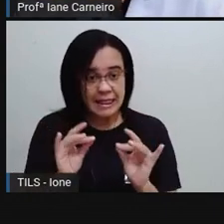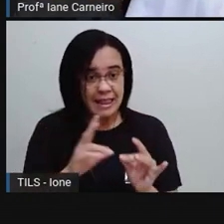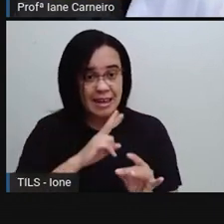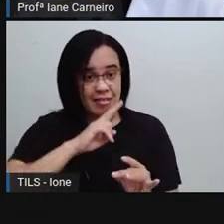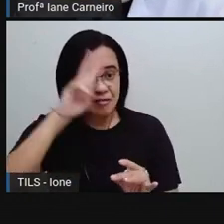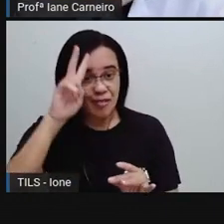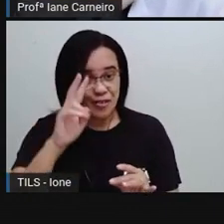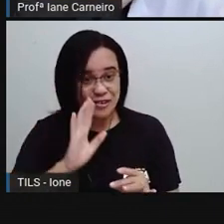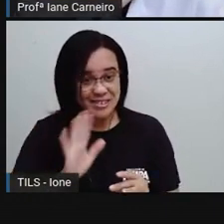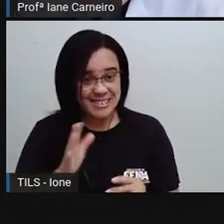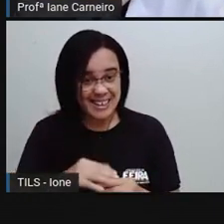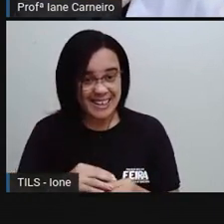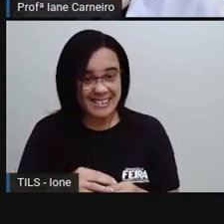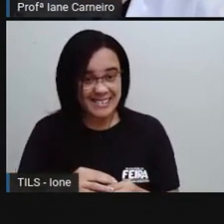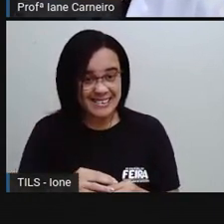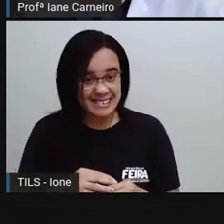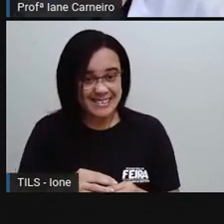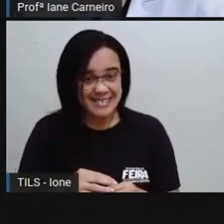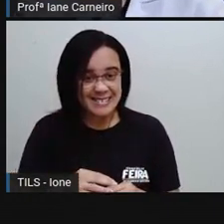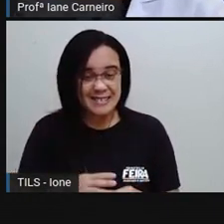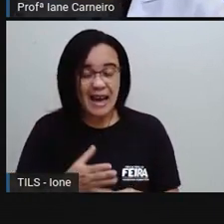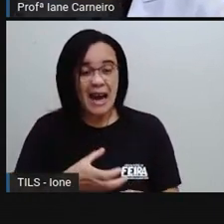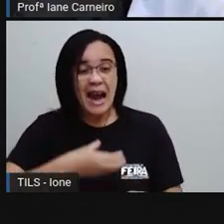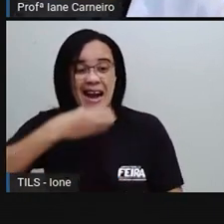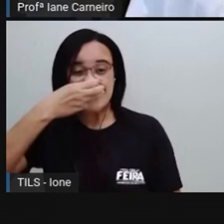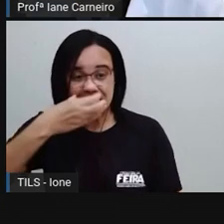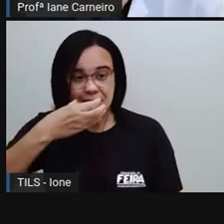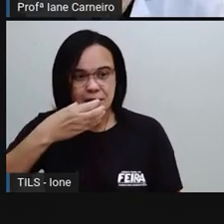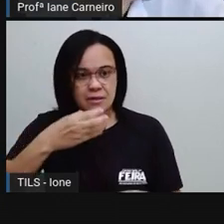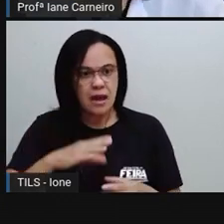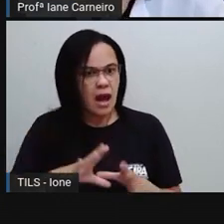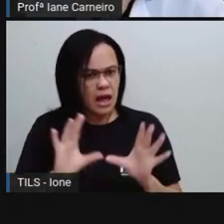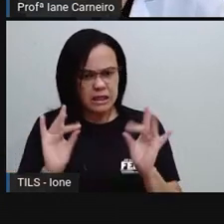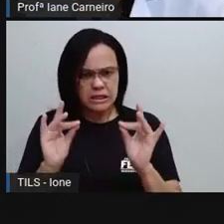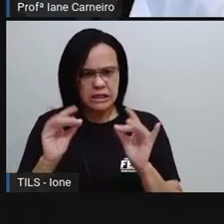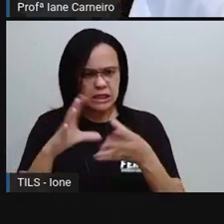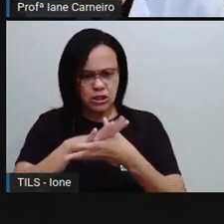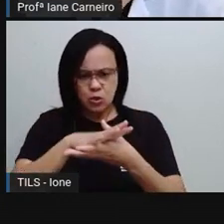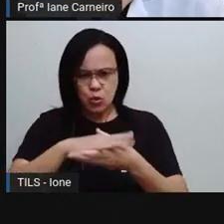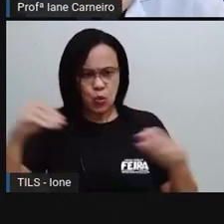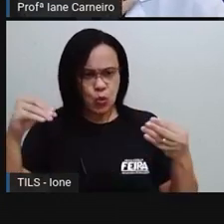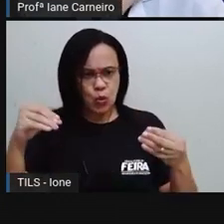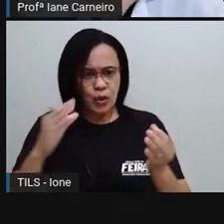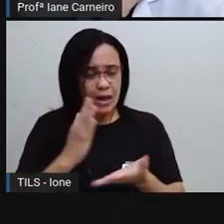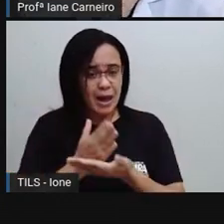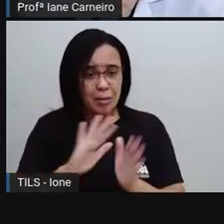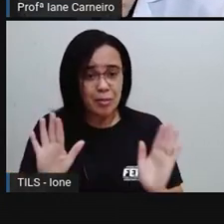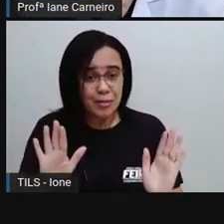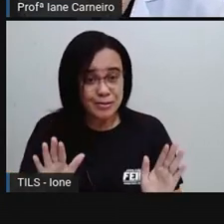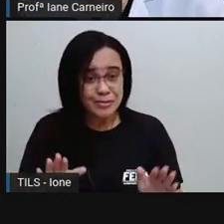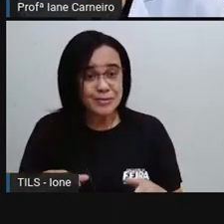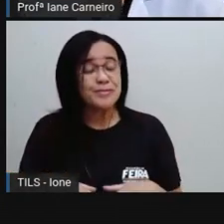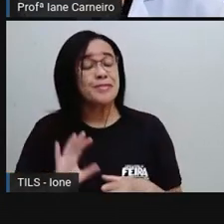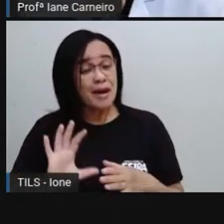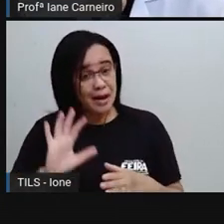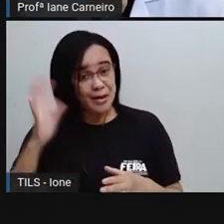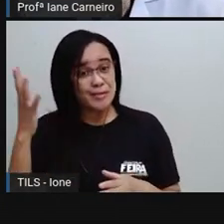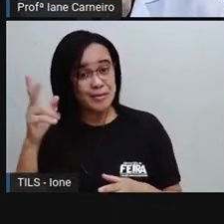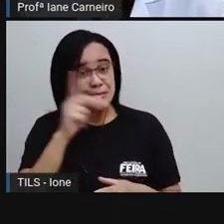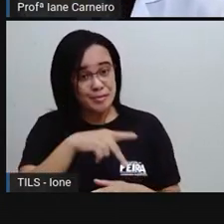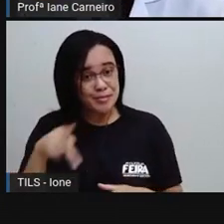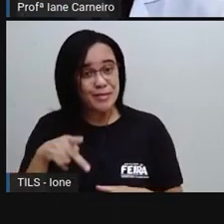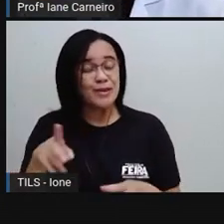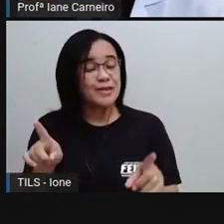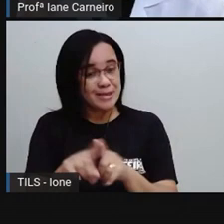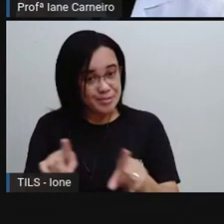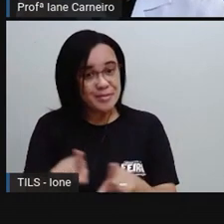pra matar um pouquinho a sede? Já aconteceu isso com vocês? Acontece isso com a Pró, quando a Pró chupa melancia, né? Que a melancia tem muita